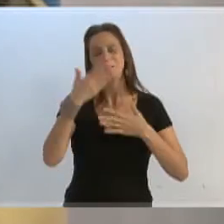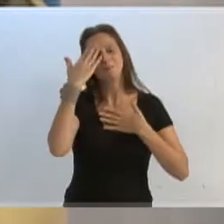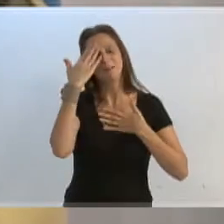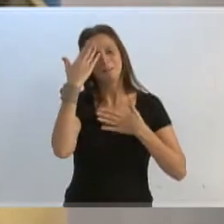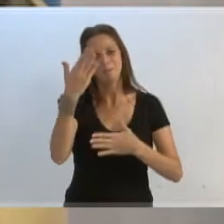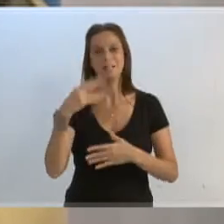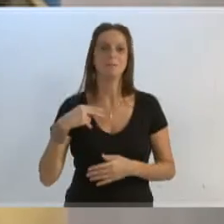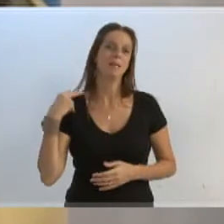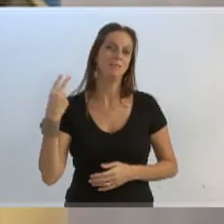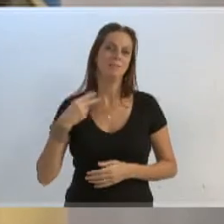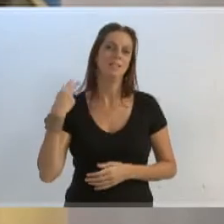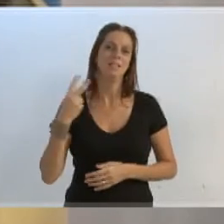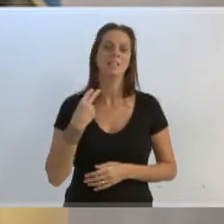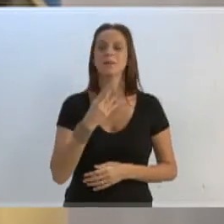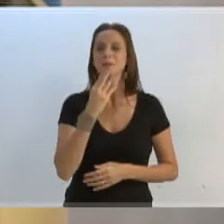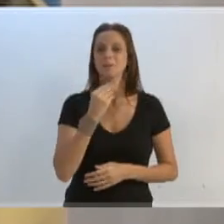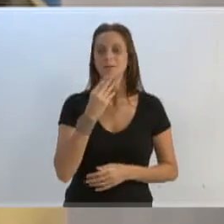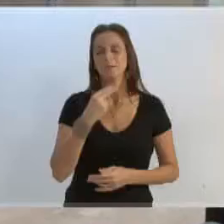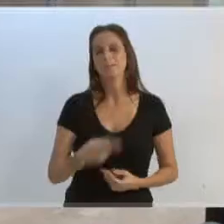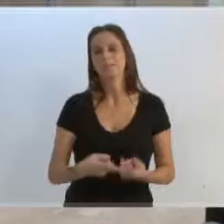Bruno, pela tolerância. Obrigado, senhor.